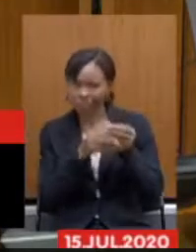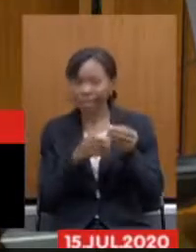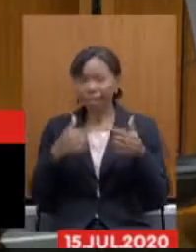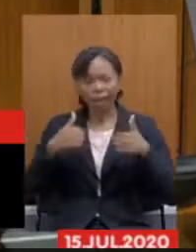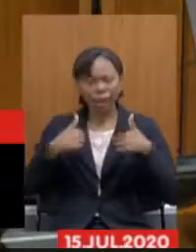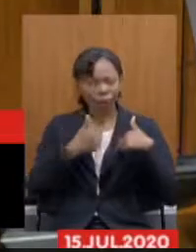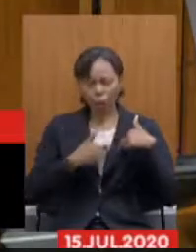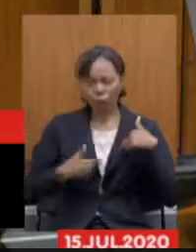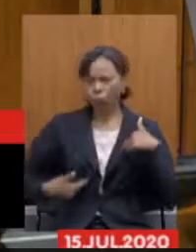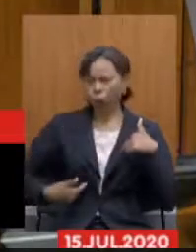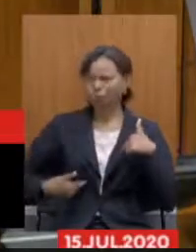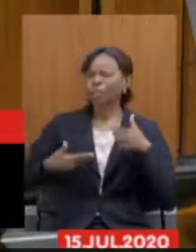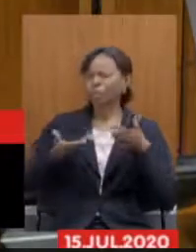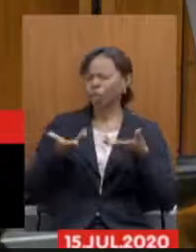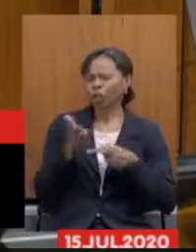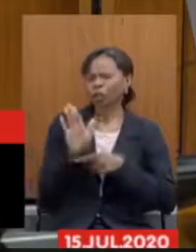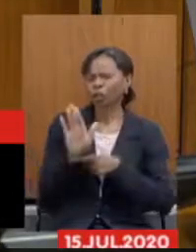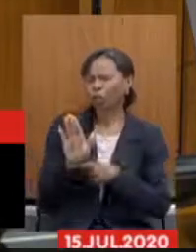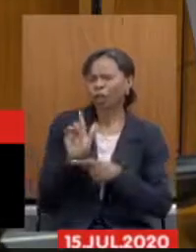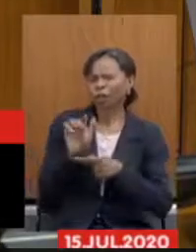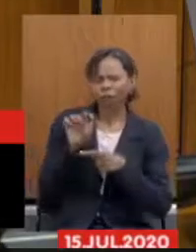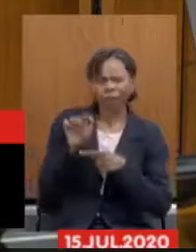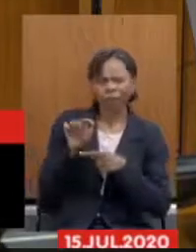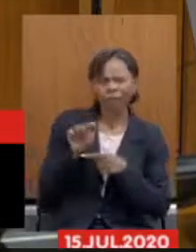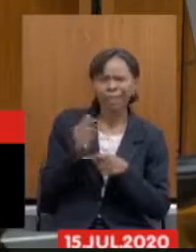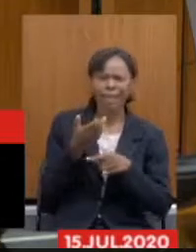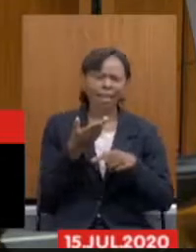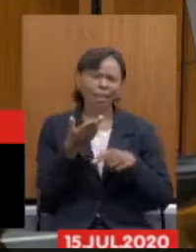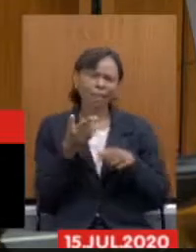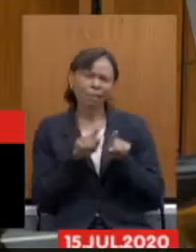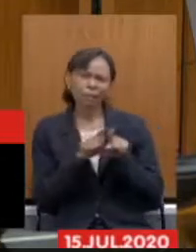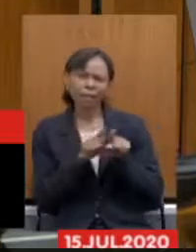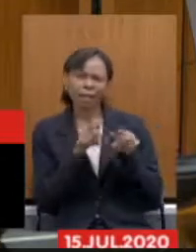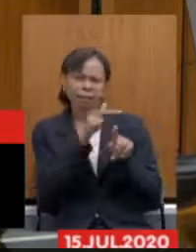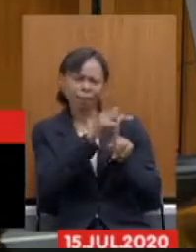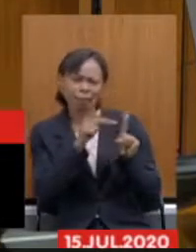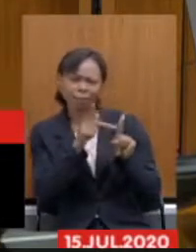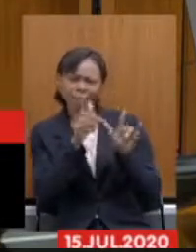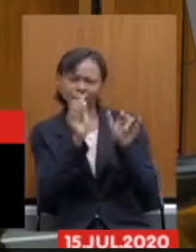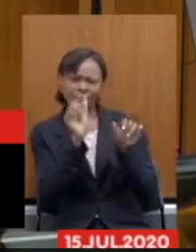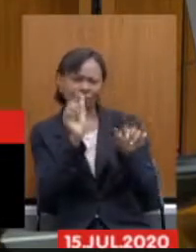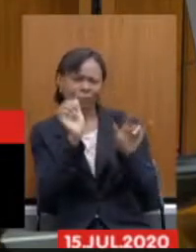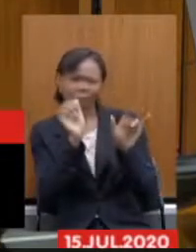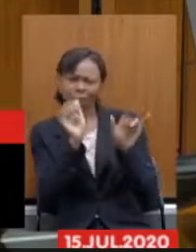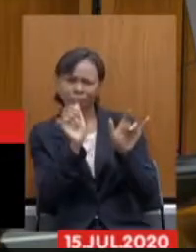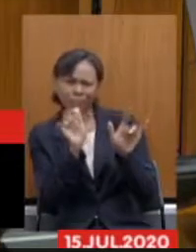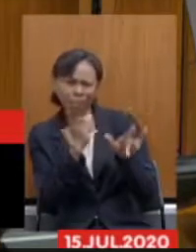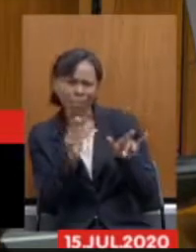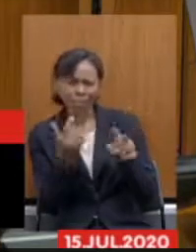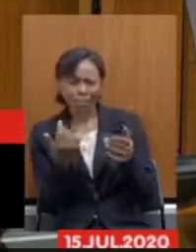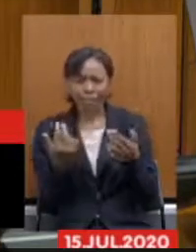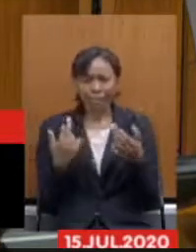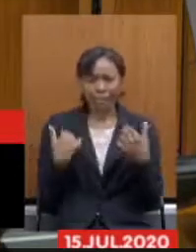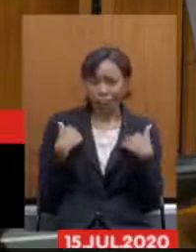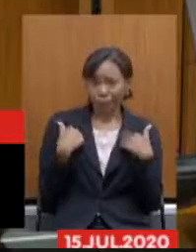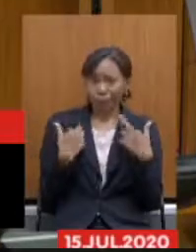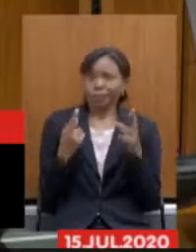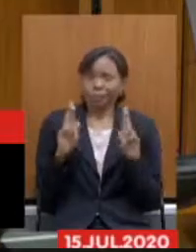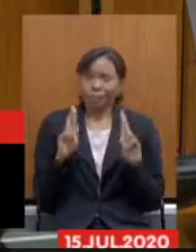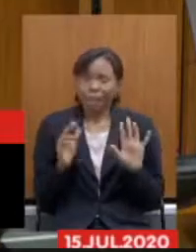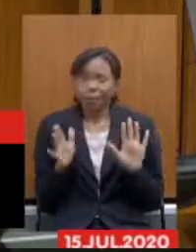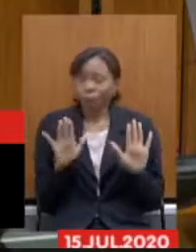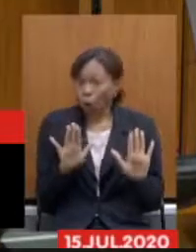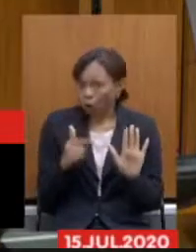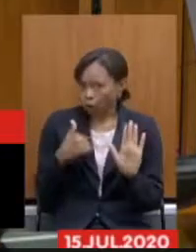de tudo para você e para ela para eu ficar livre de você e da previdência que eu o Estado deveria ser responsável eu estou